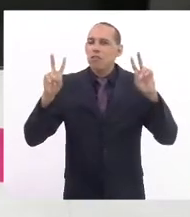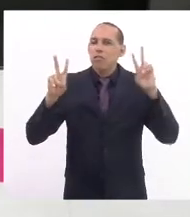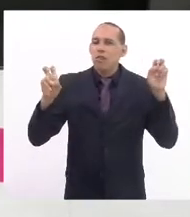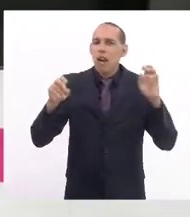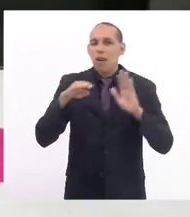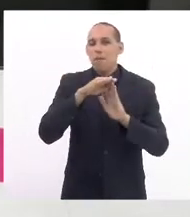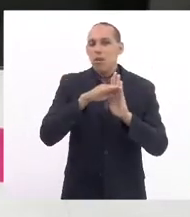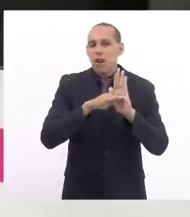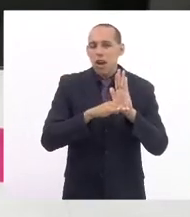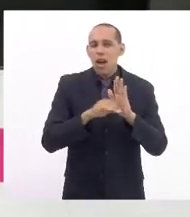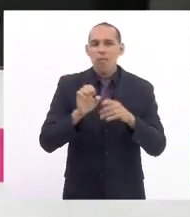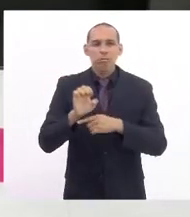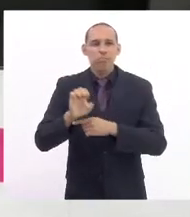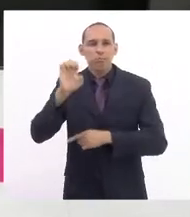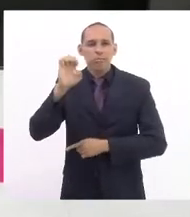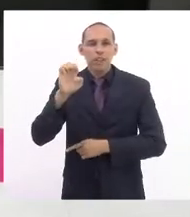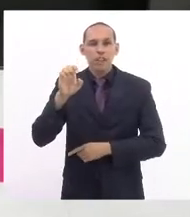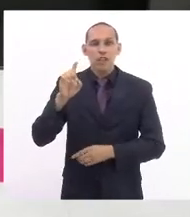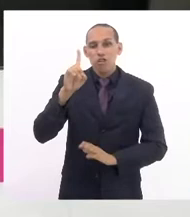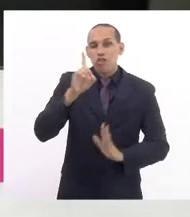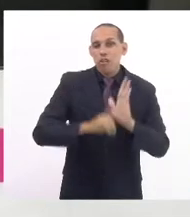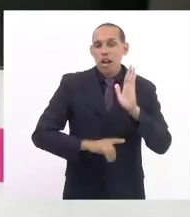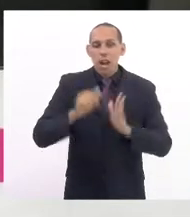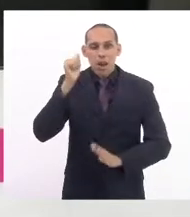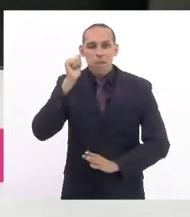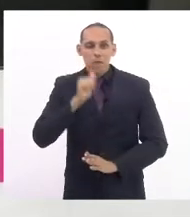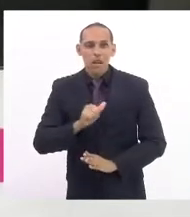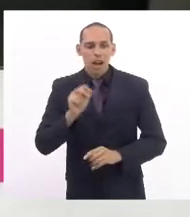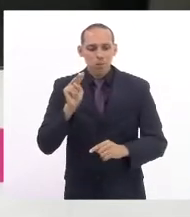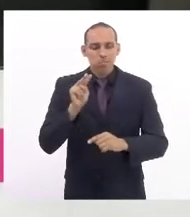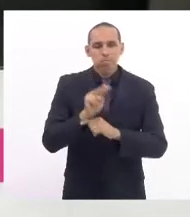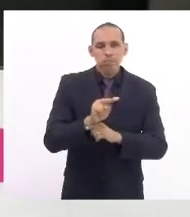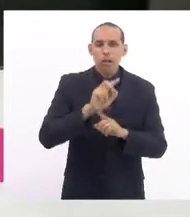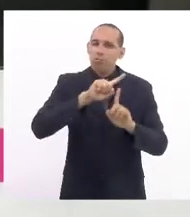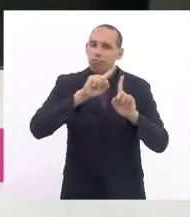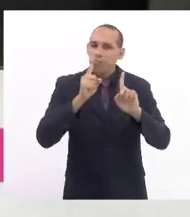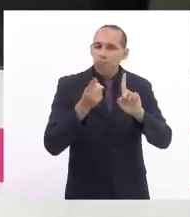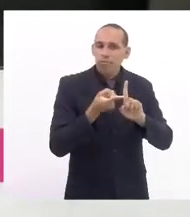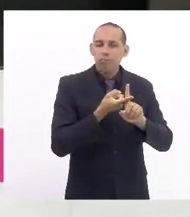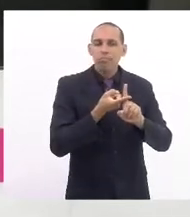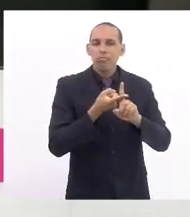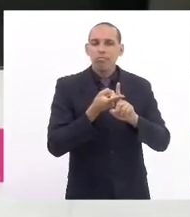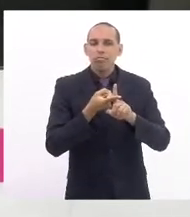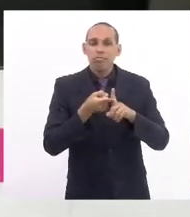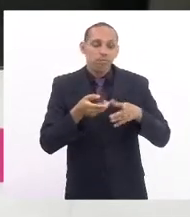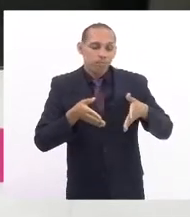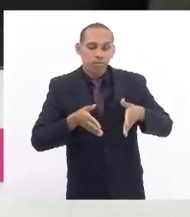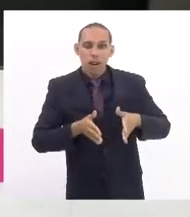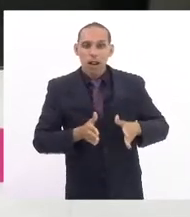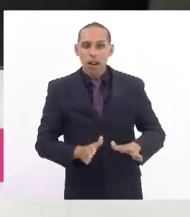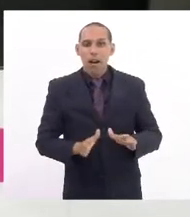Estadual de Promoção dos Direitos da Mulher na Atenção à Saúde da Gestante Partuente e